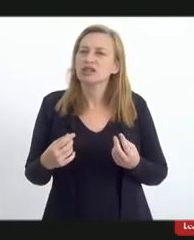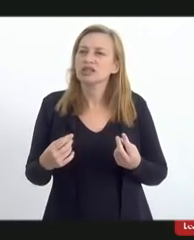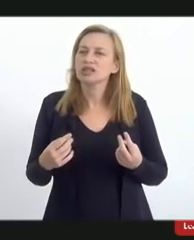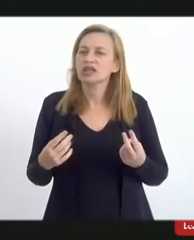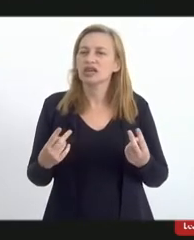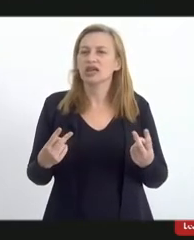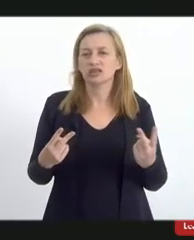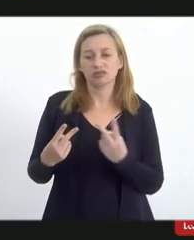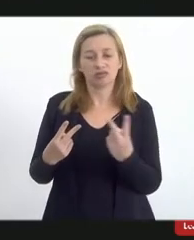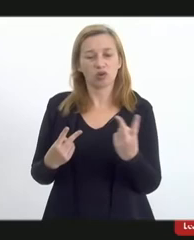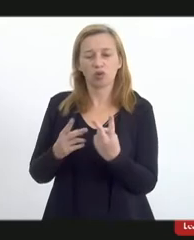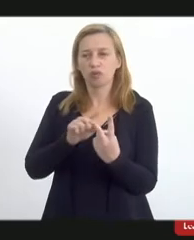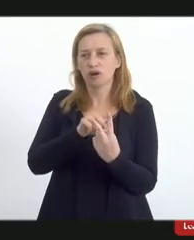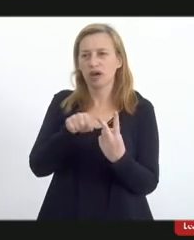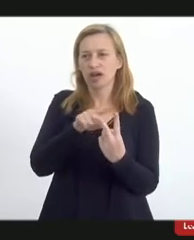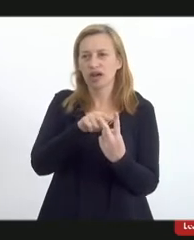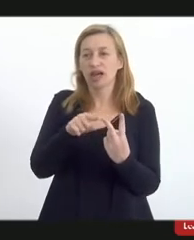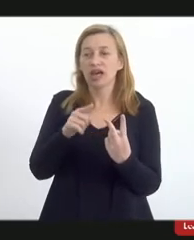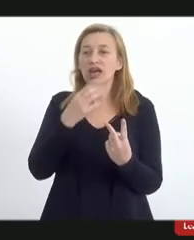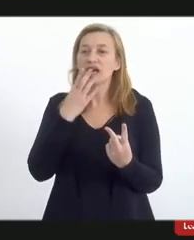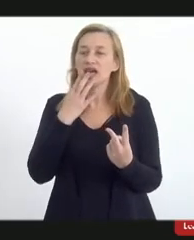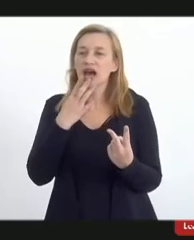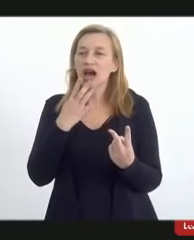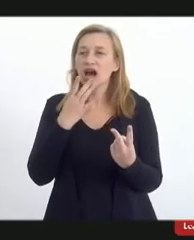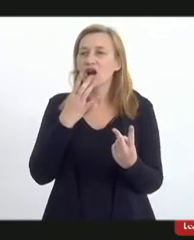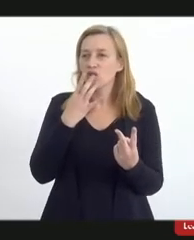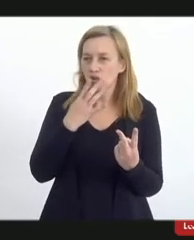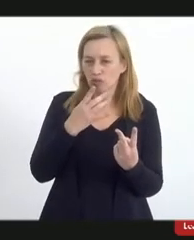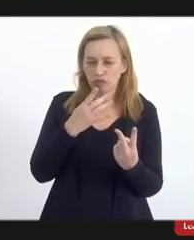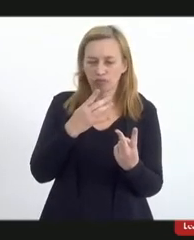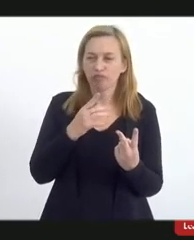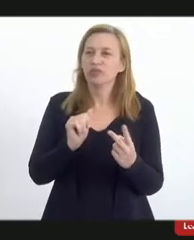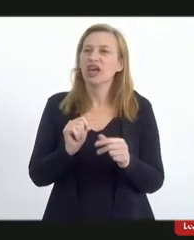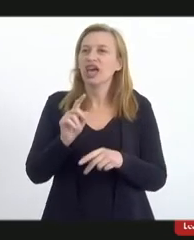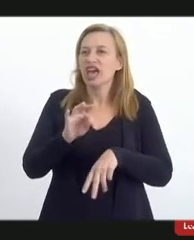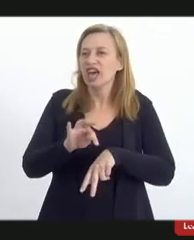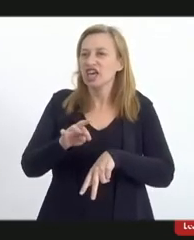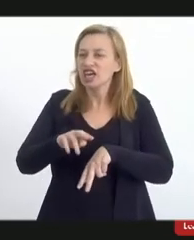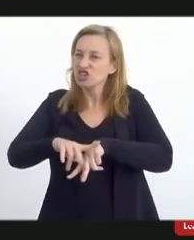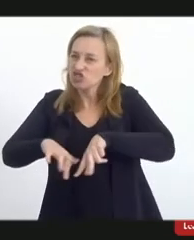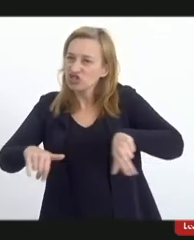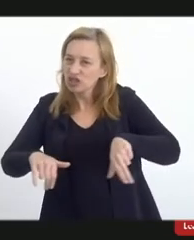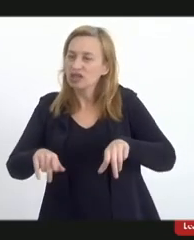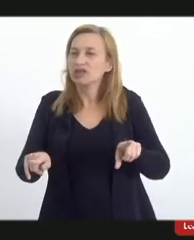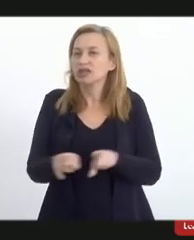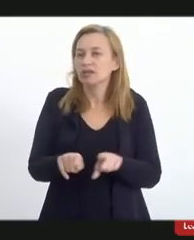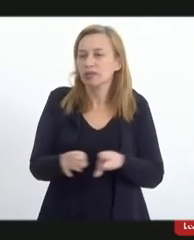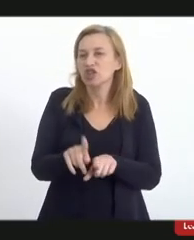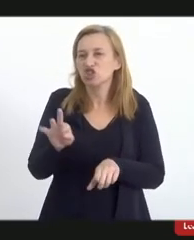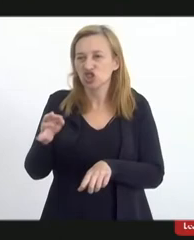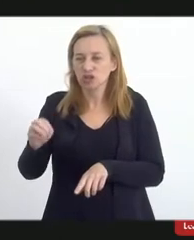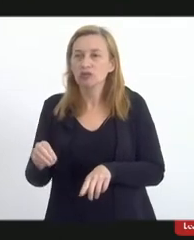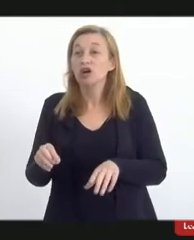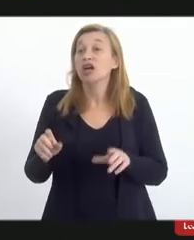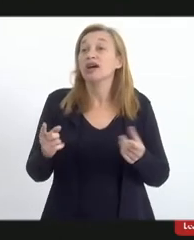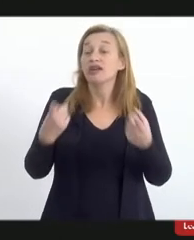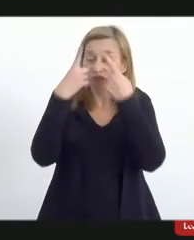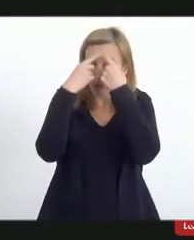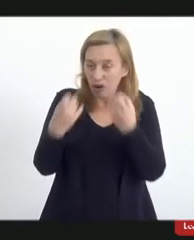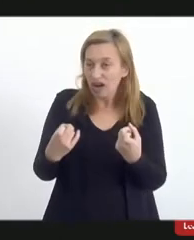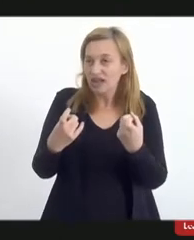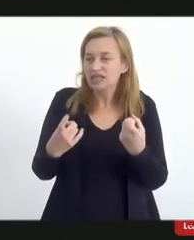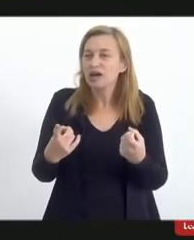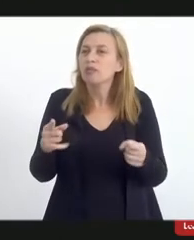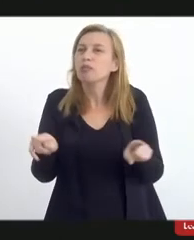transversalidade entre a raça e a etnia e o gênero e eu acho que essa violência também se dá porque